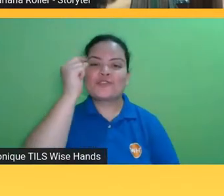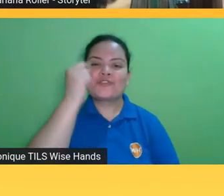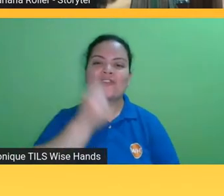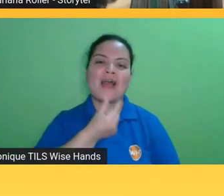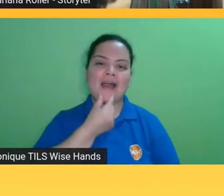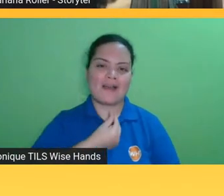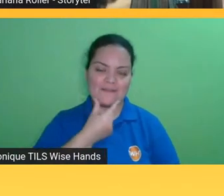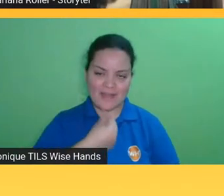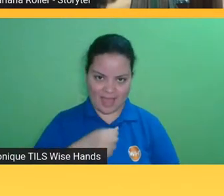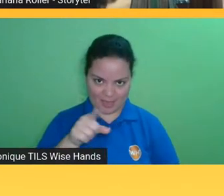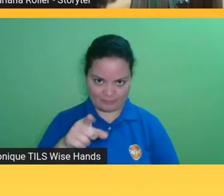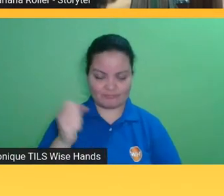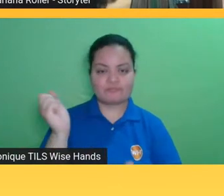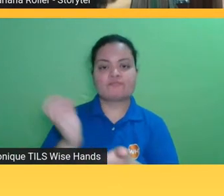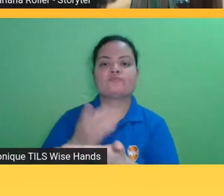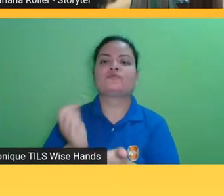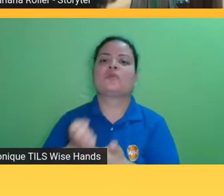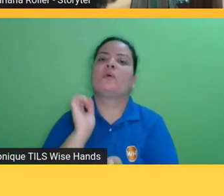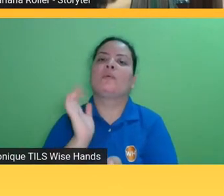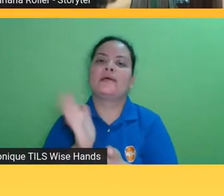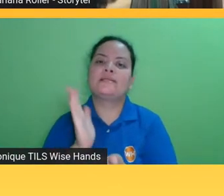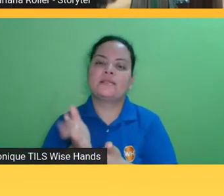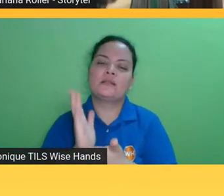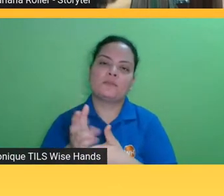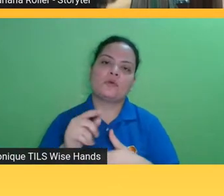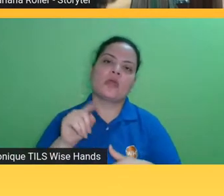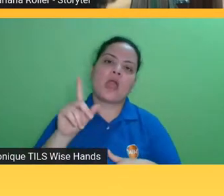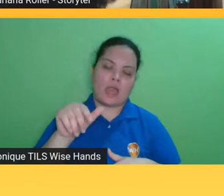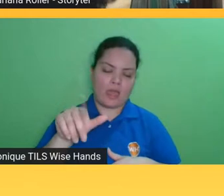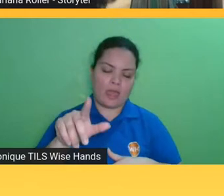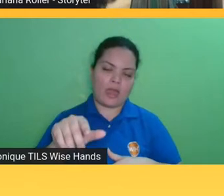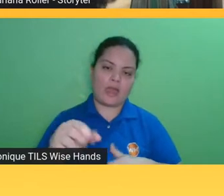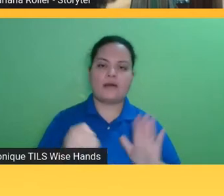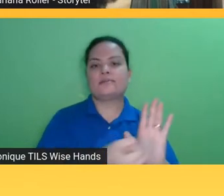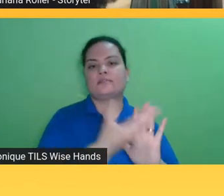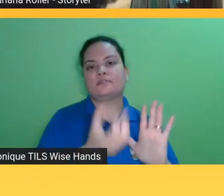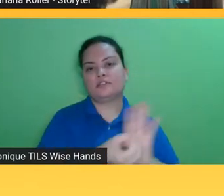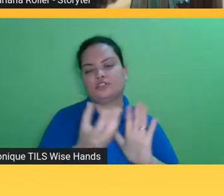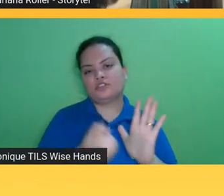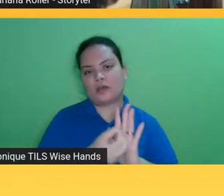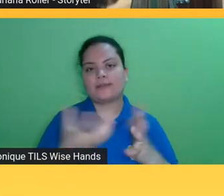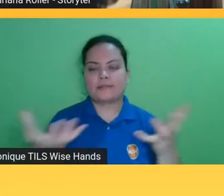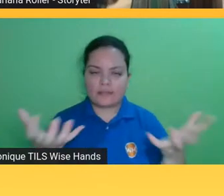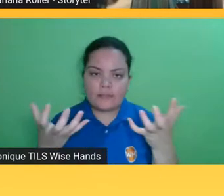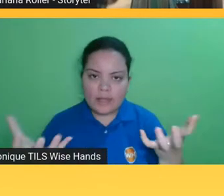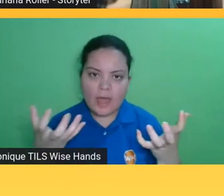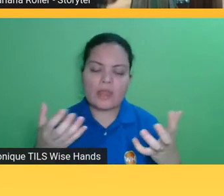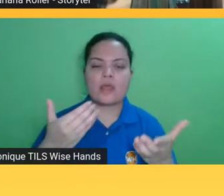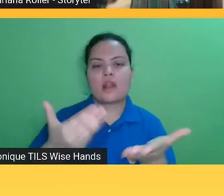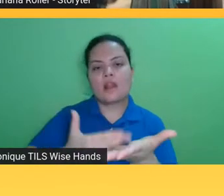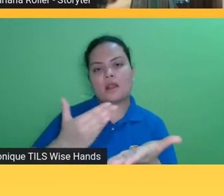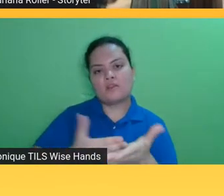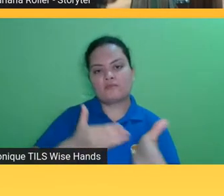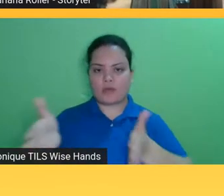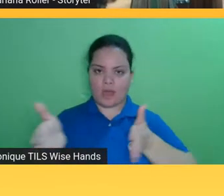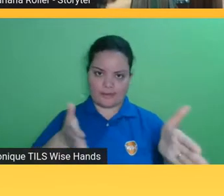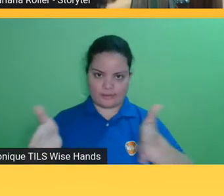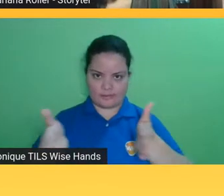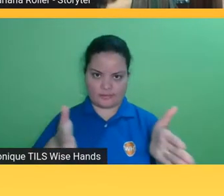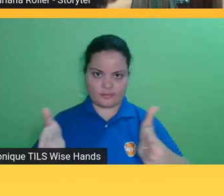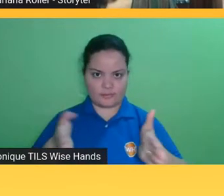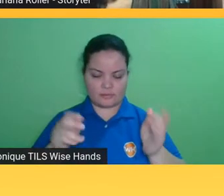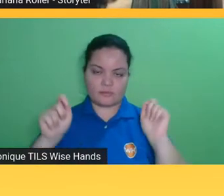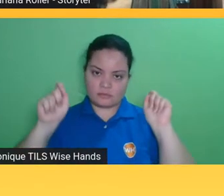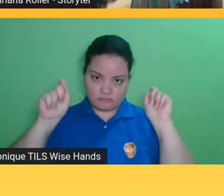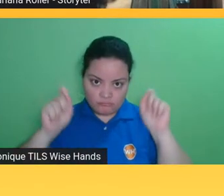o SL Books é um formato que as editoras que aderiram ao portal livro acessível ele pode ser esse formato ele